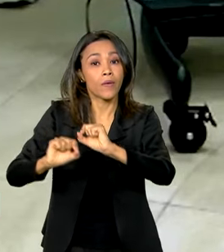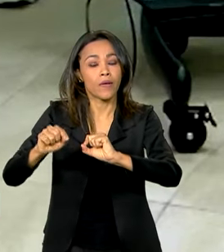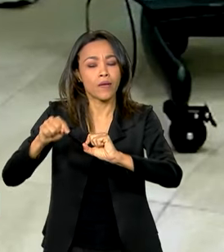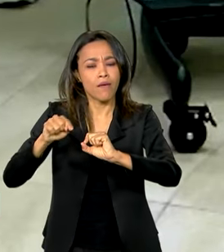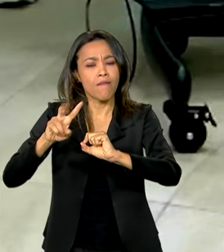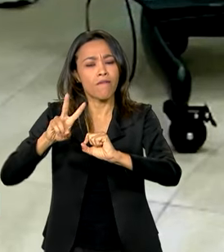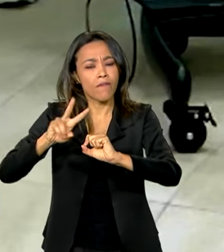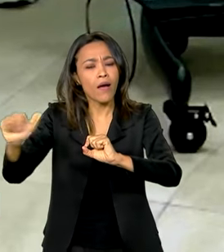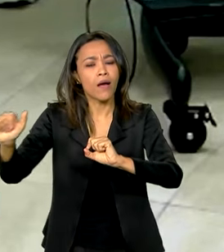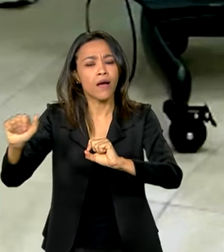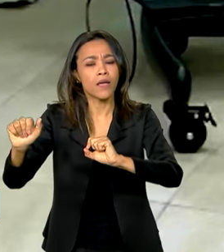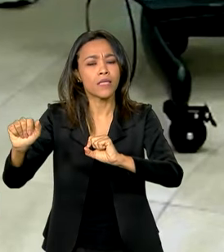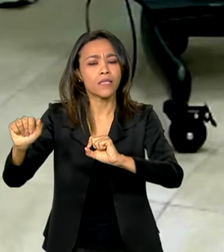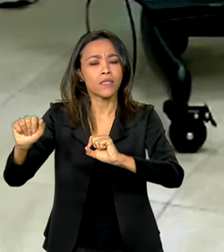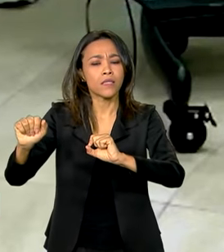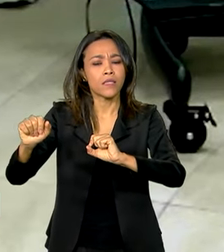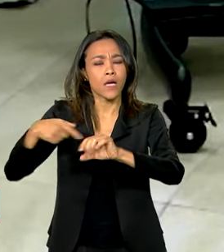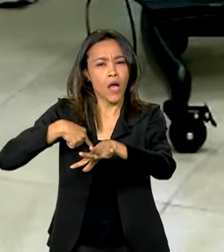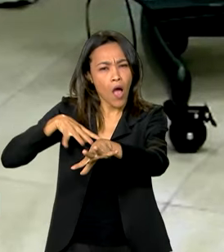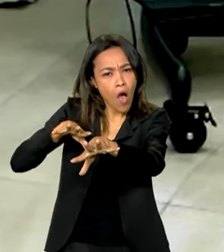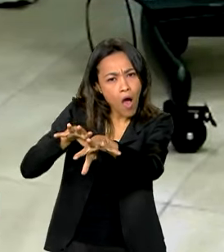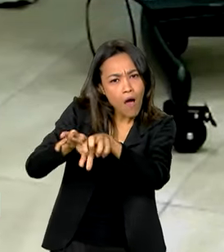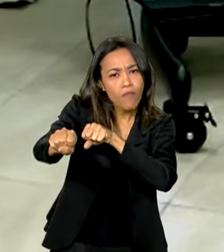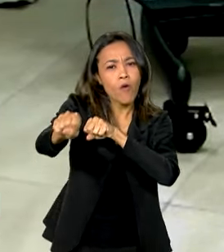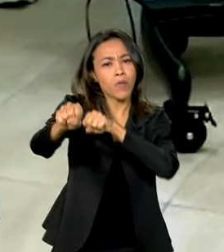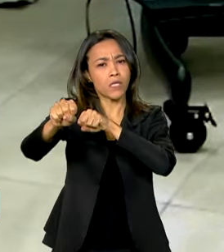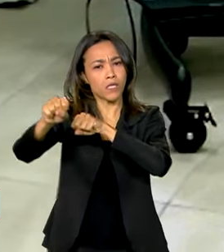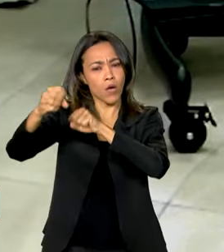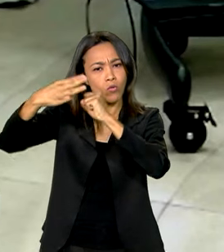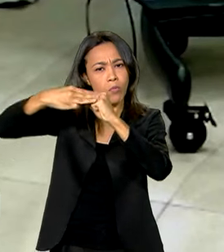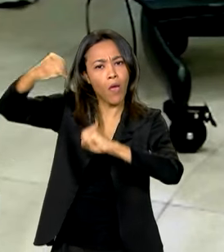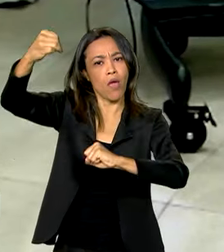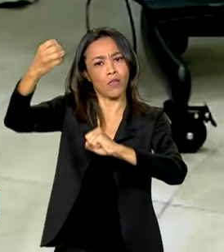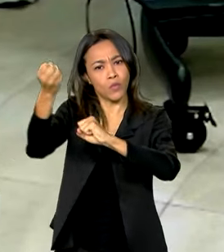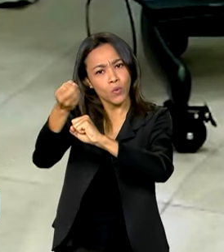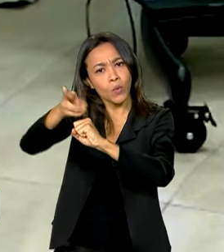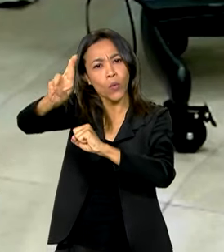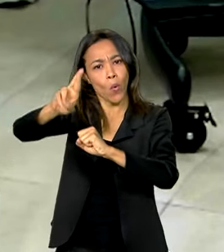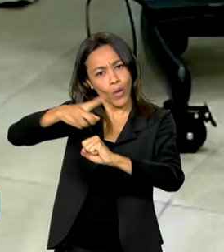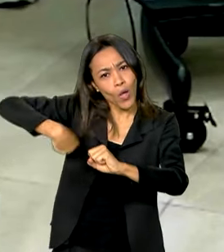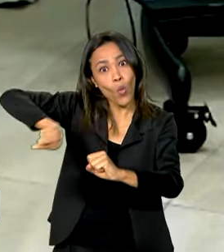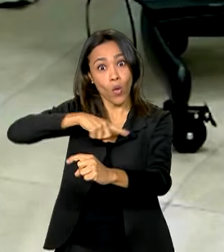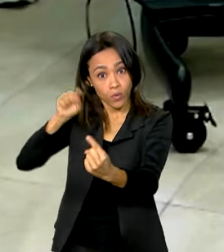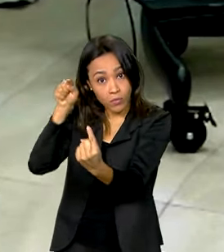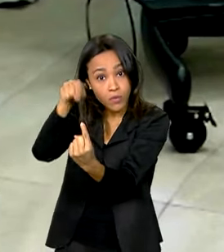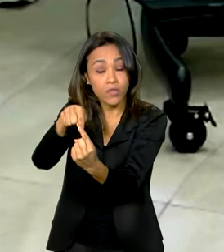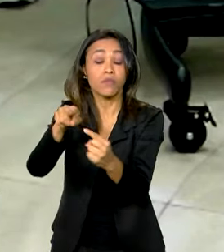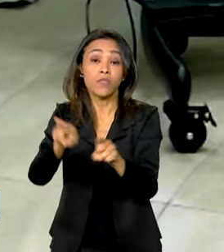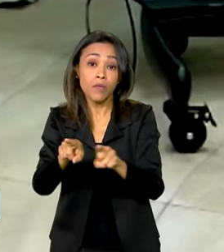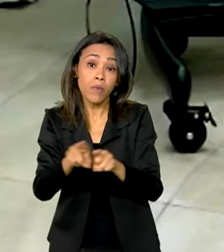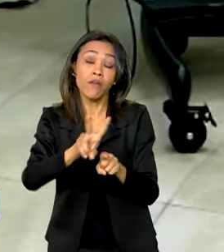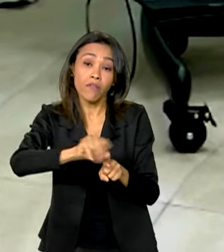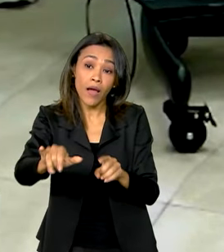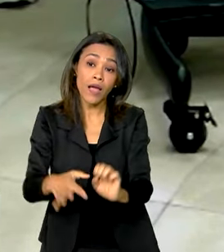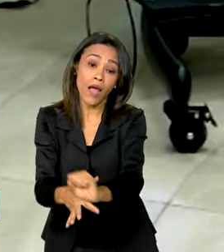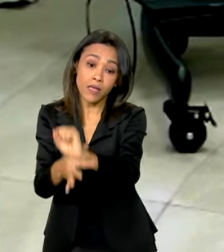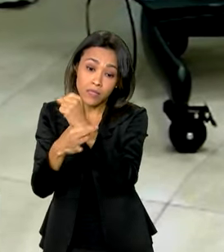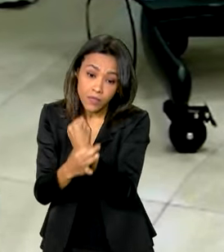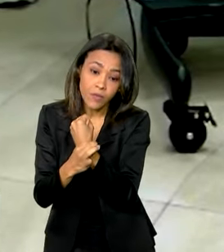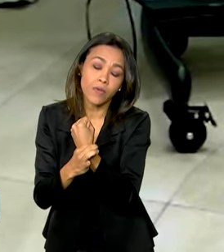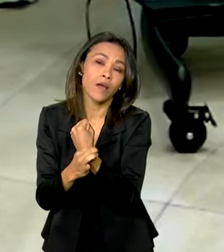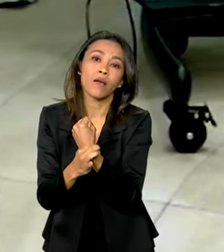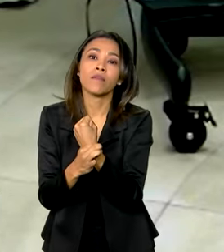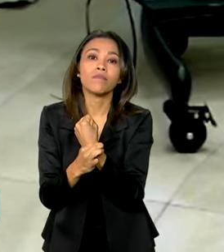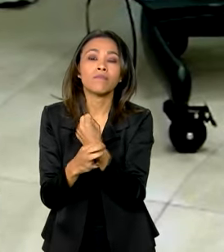de aumentar a nossa formação de mestres e doutores, que é um grande objetivo nosso, mas também garantir que eles